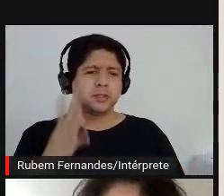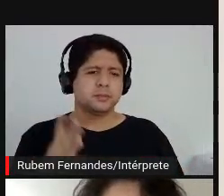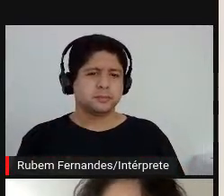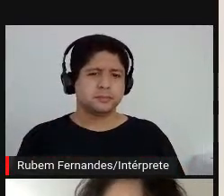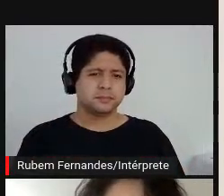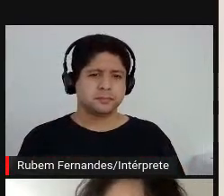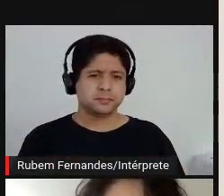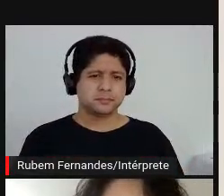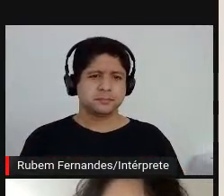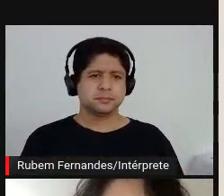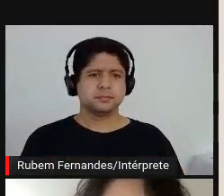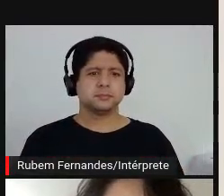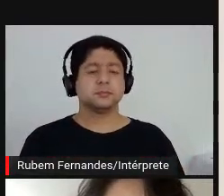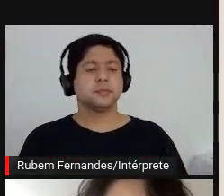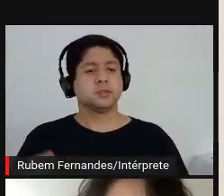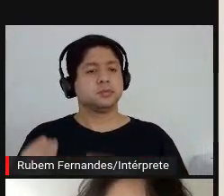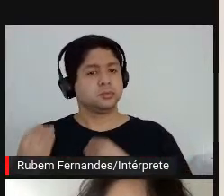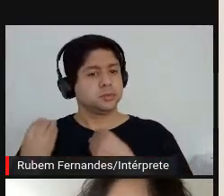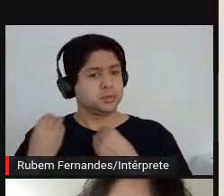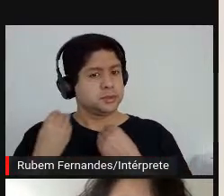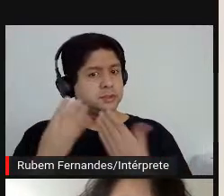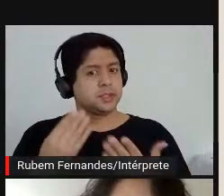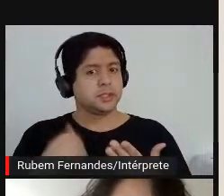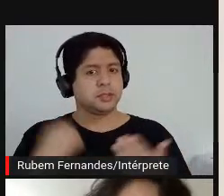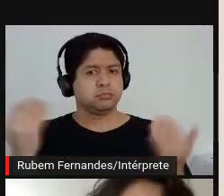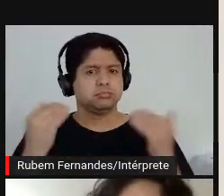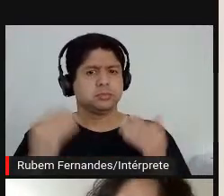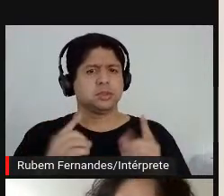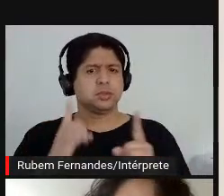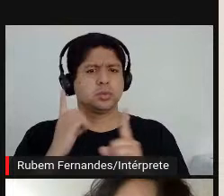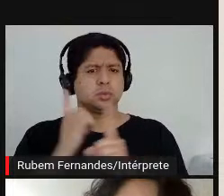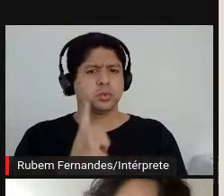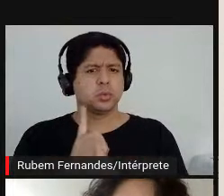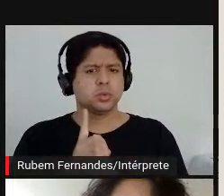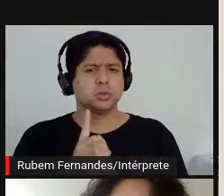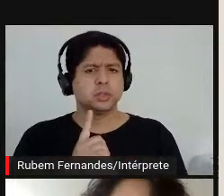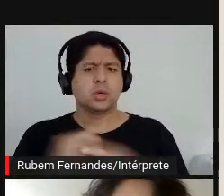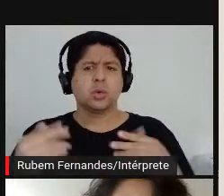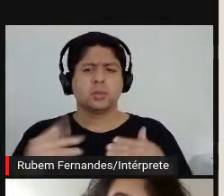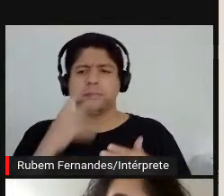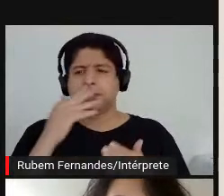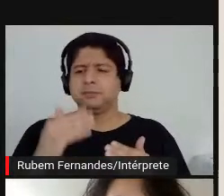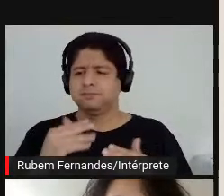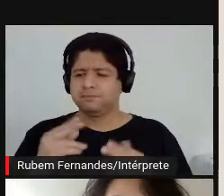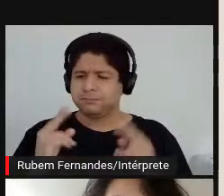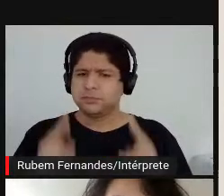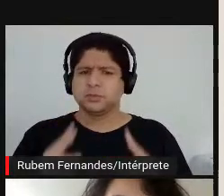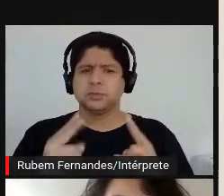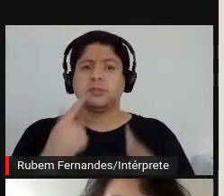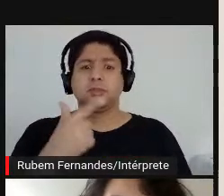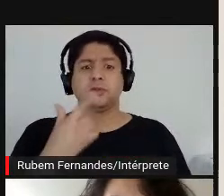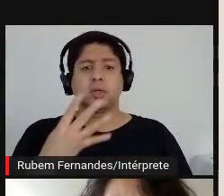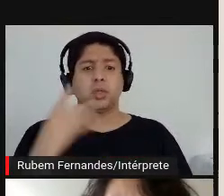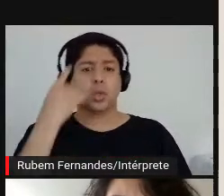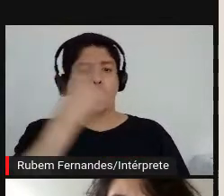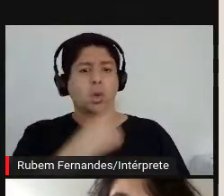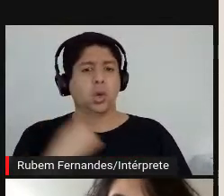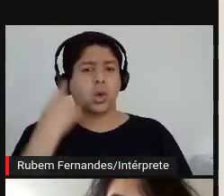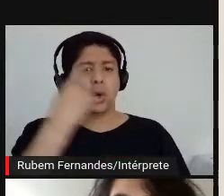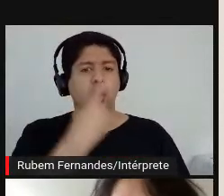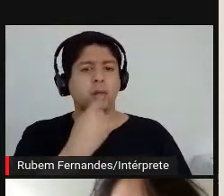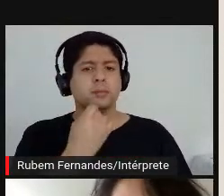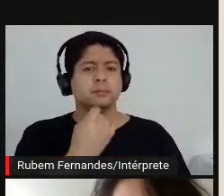Trazer esse estado de encontro para algo prolongado, 24 horas por dia. e o que